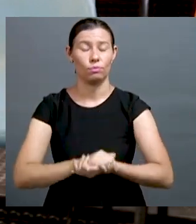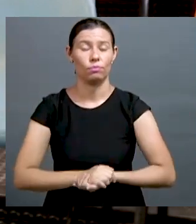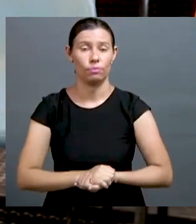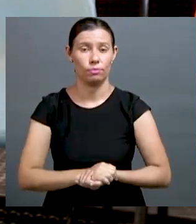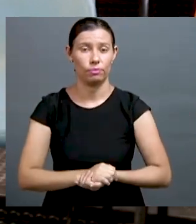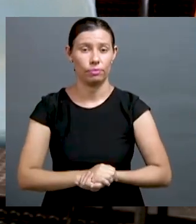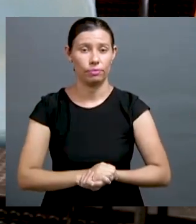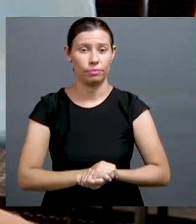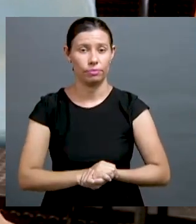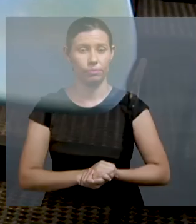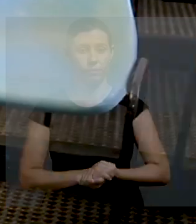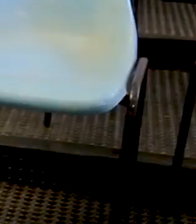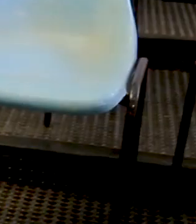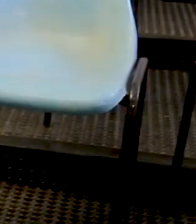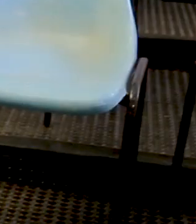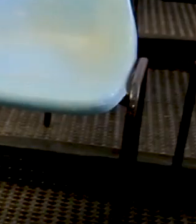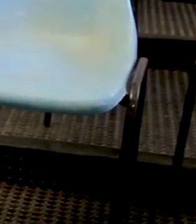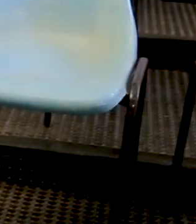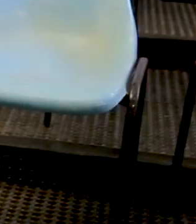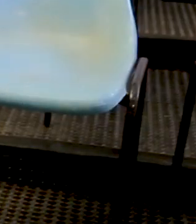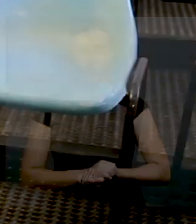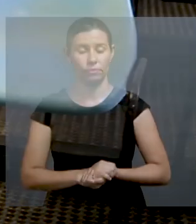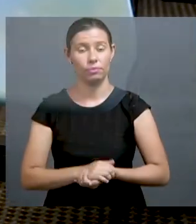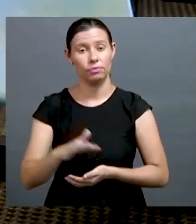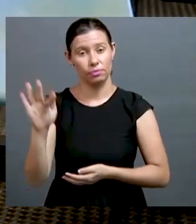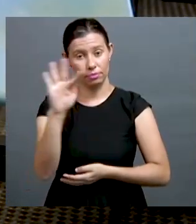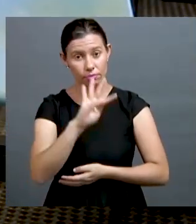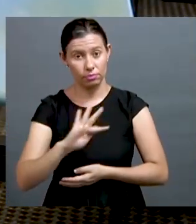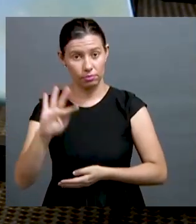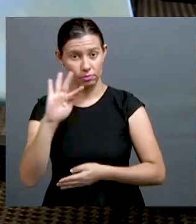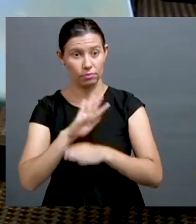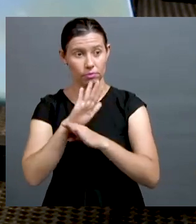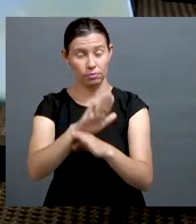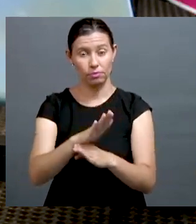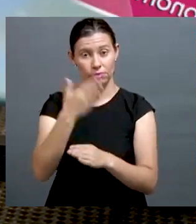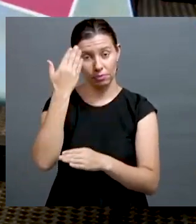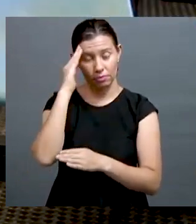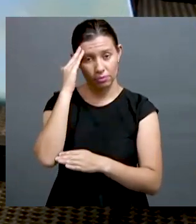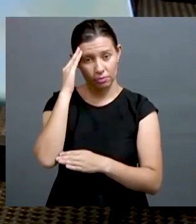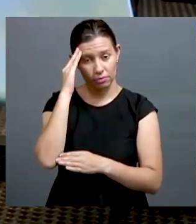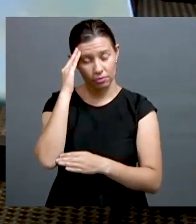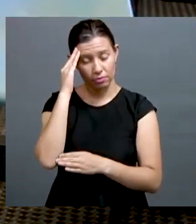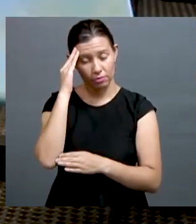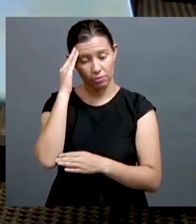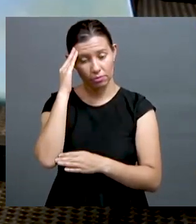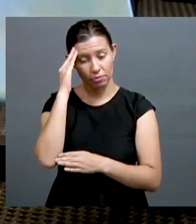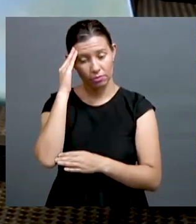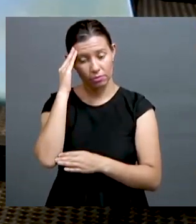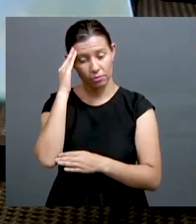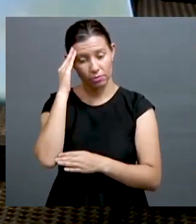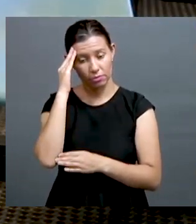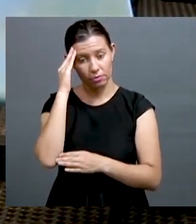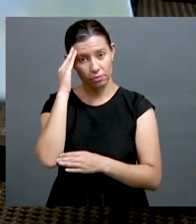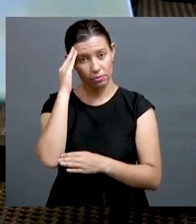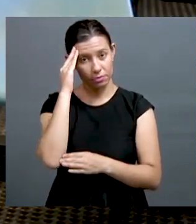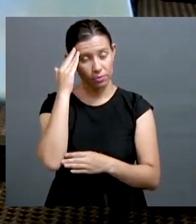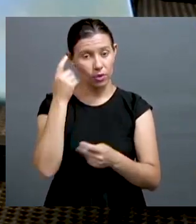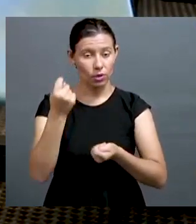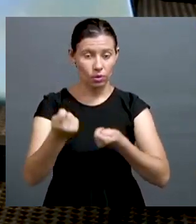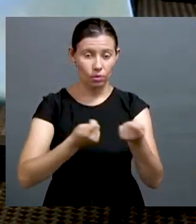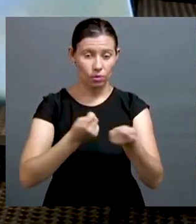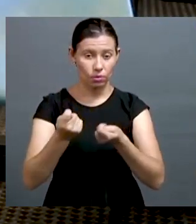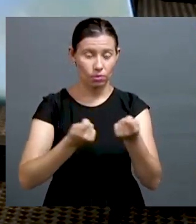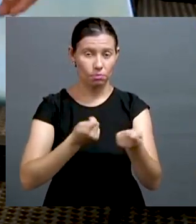todo o segmento. E a universidade trouxe para nós, de modo de entender, de